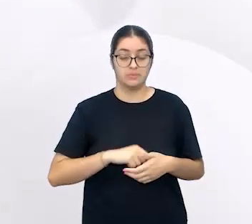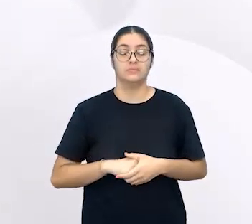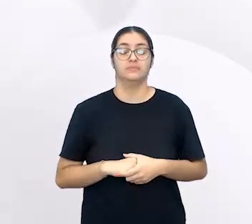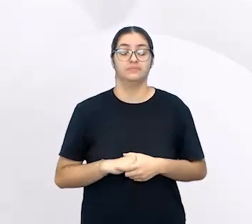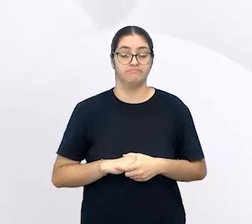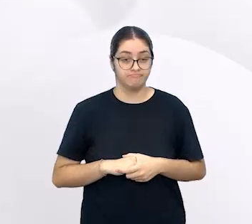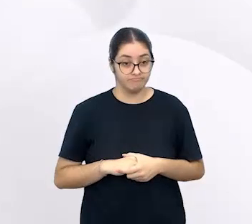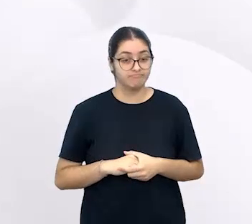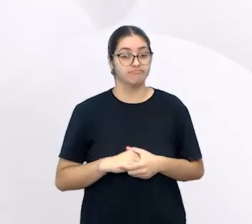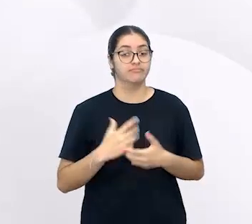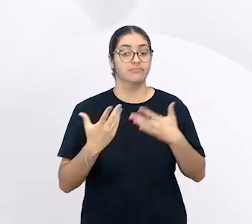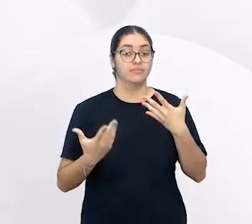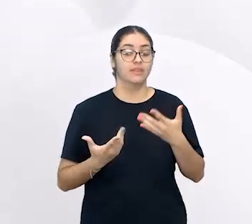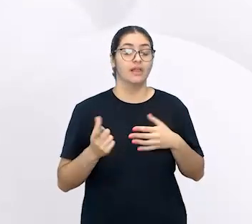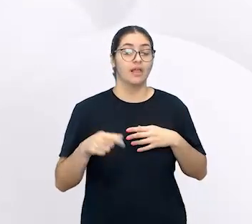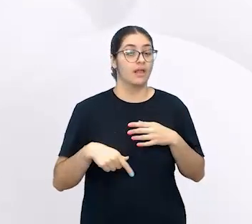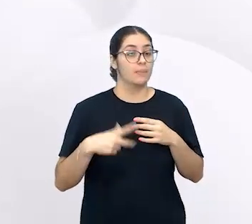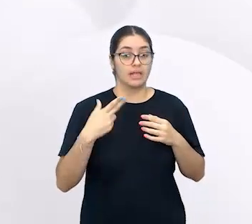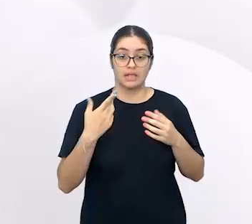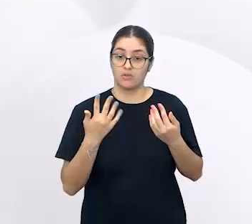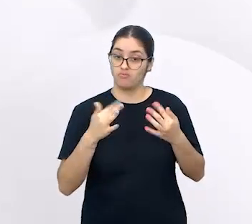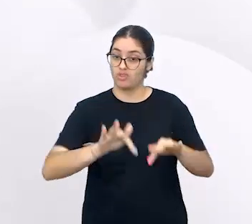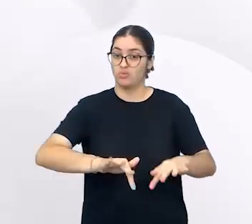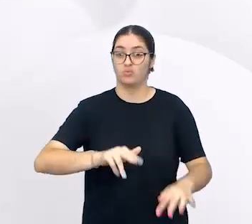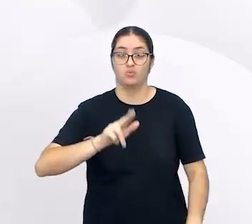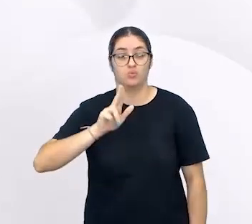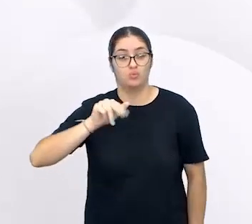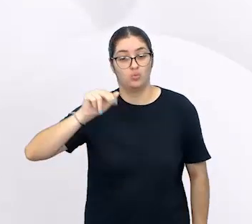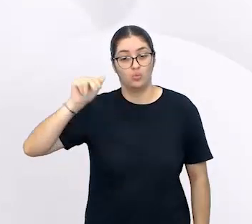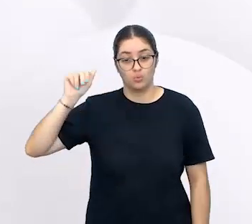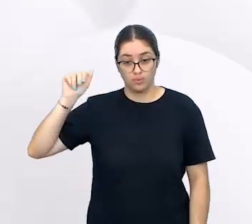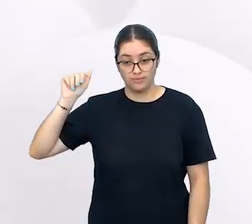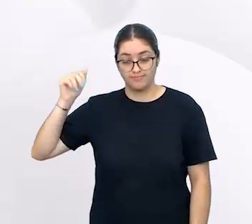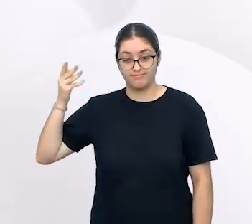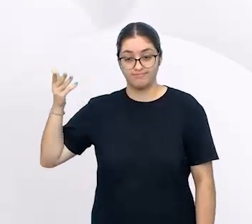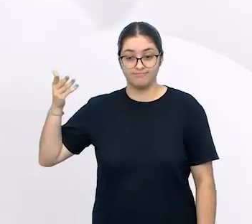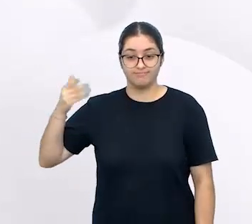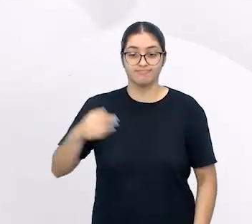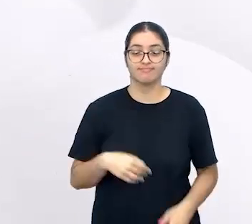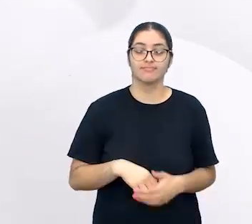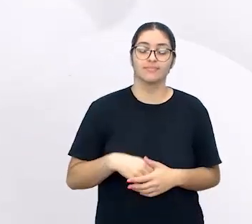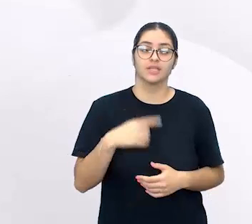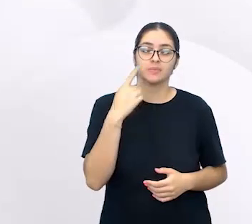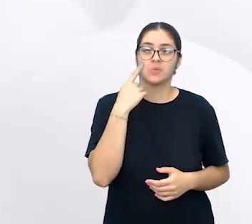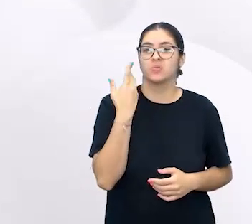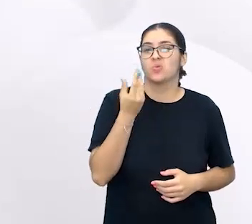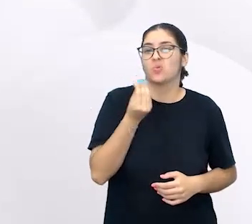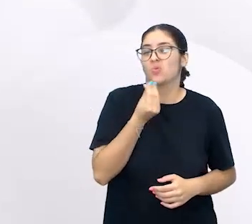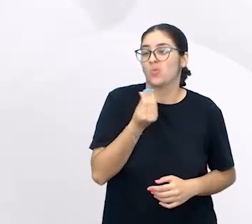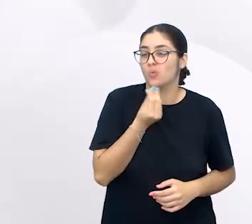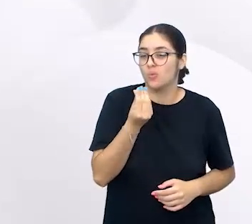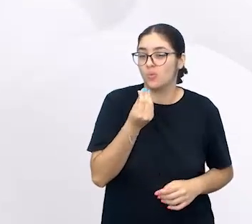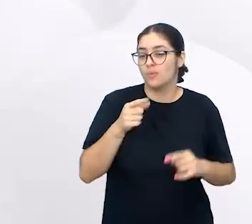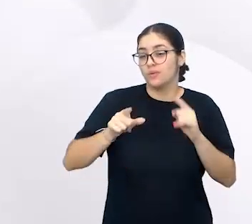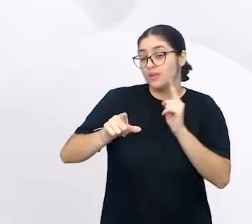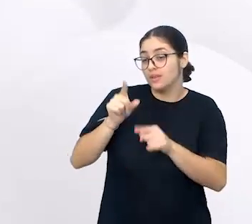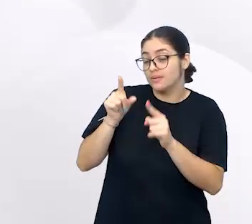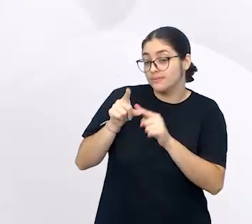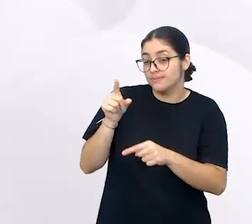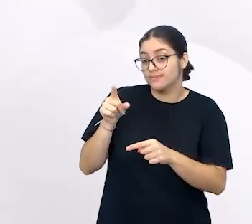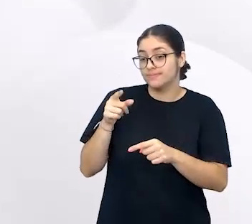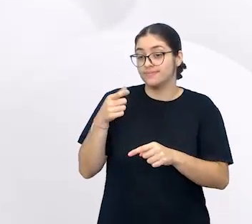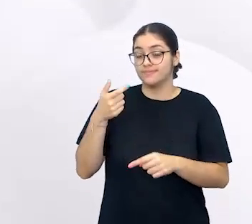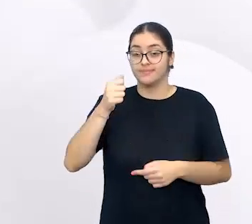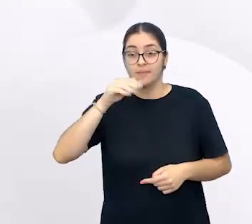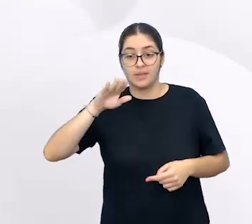essa nossa busca é uma busca incessante. Sim, sim. Pensando na perspectiva aí de letramento, de